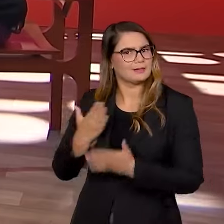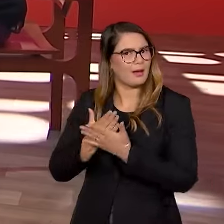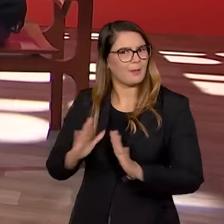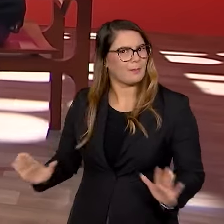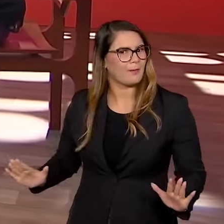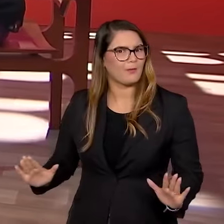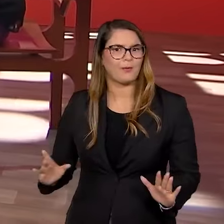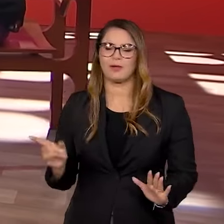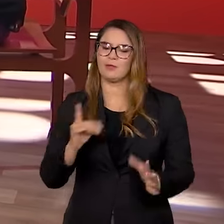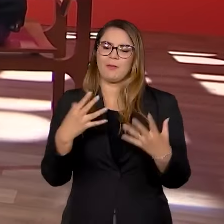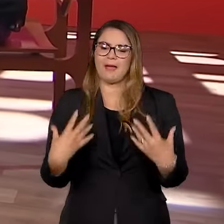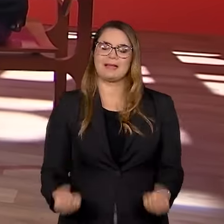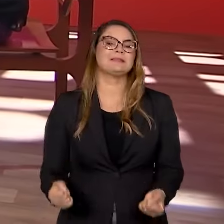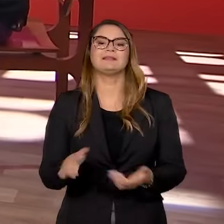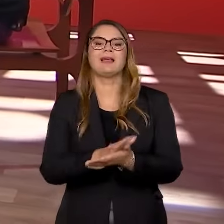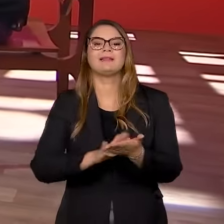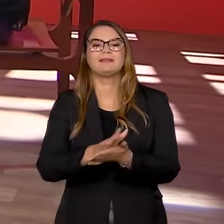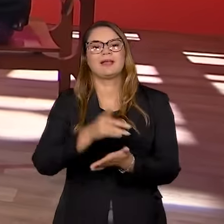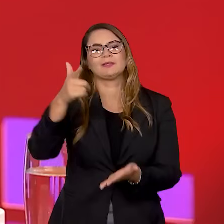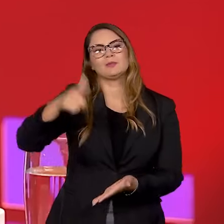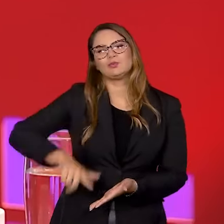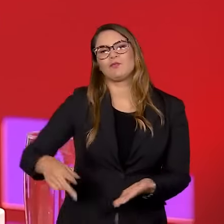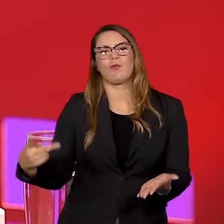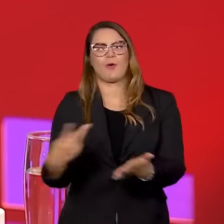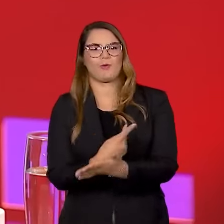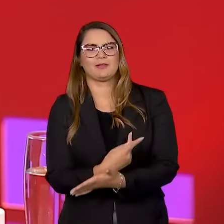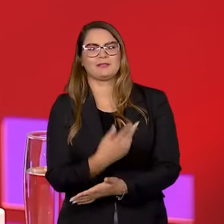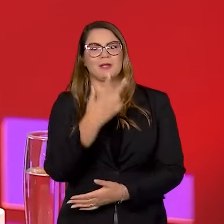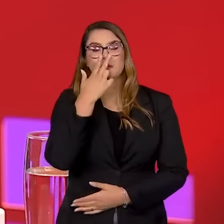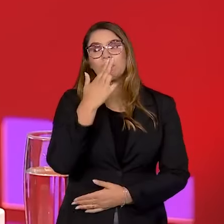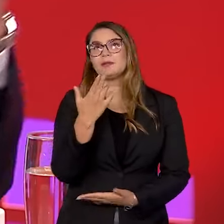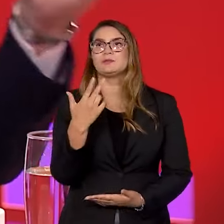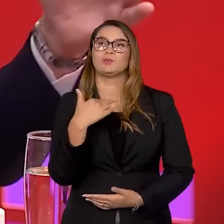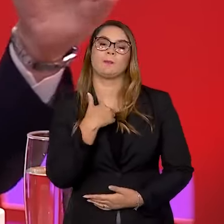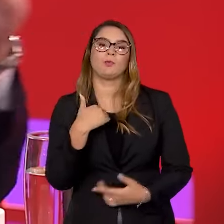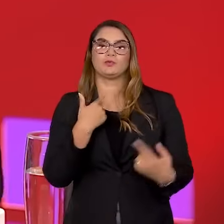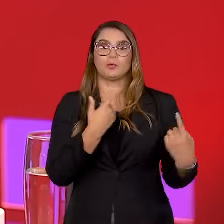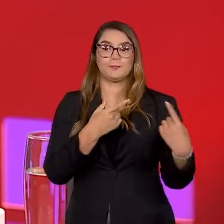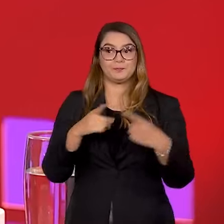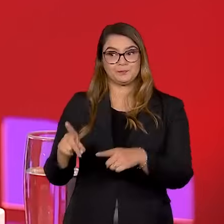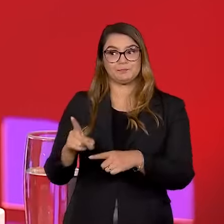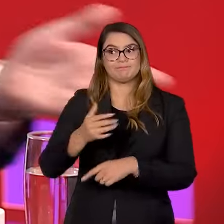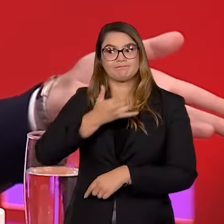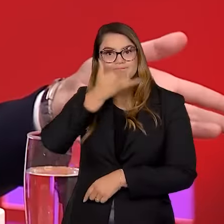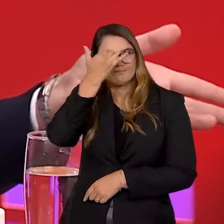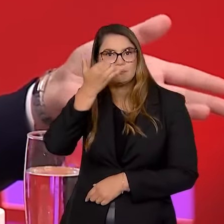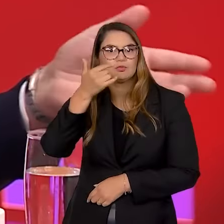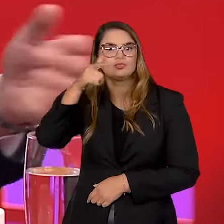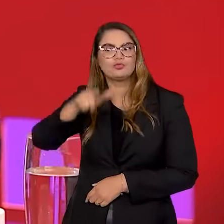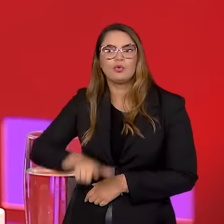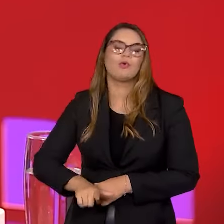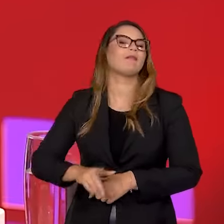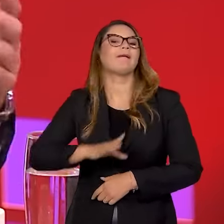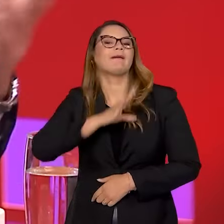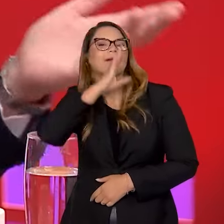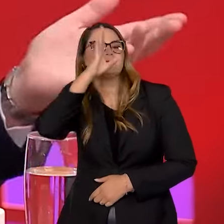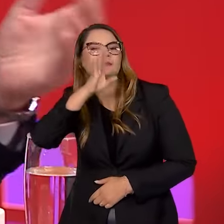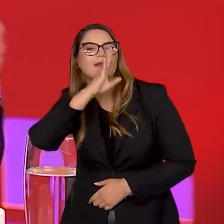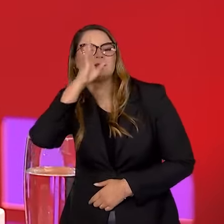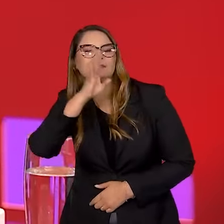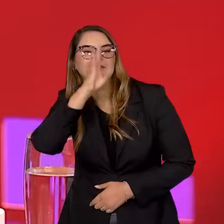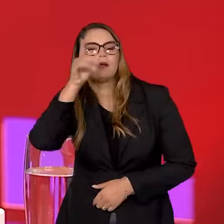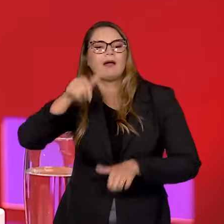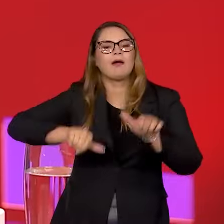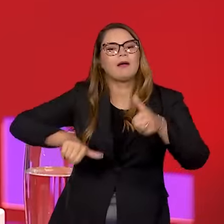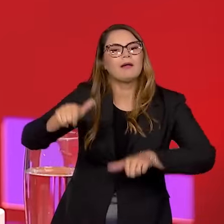volte a ocorrer. Entretanto, nós não podemos, pretexto, enfim, de combater esses excessos, cometer excessos que podem também